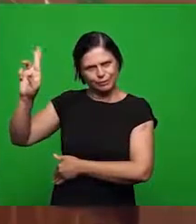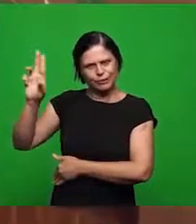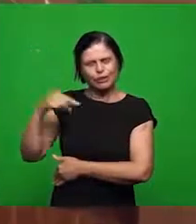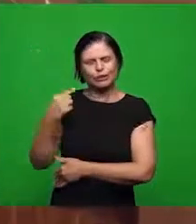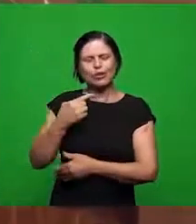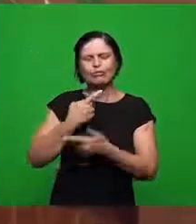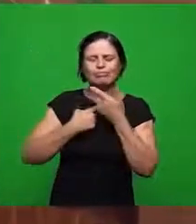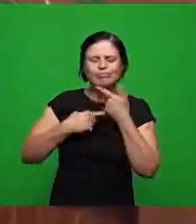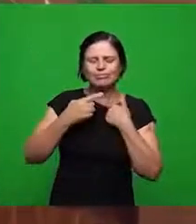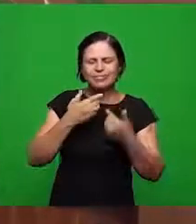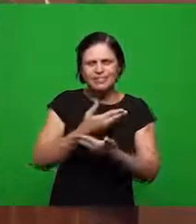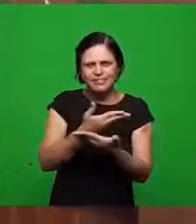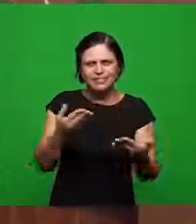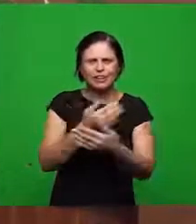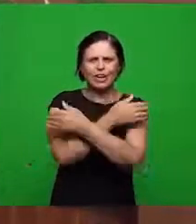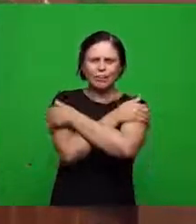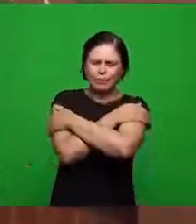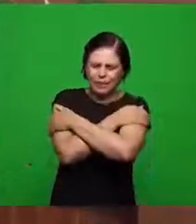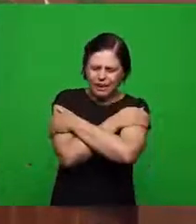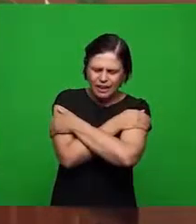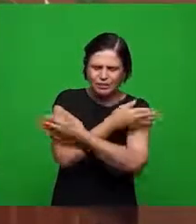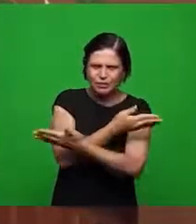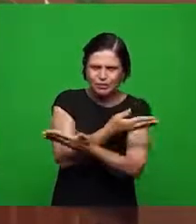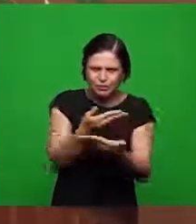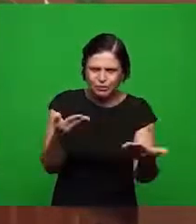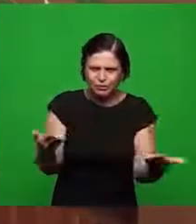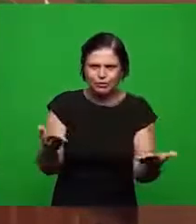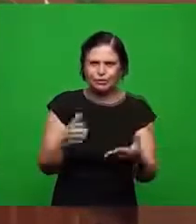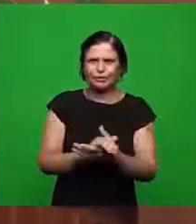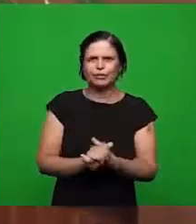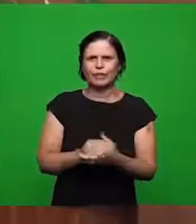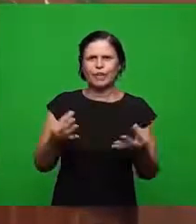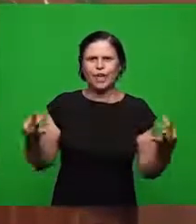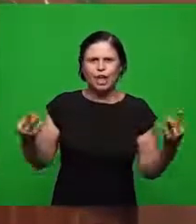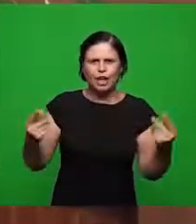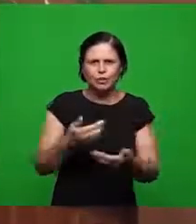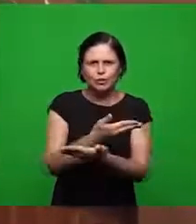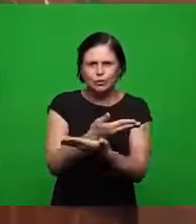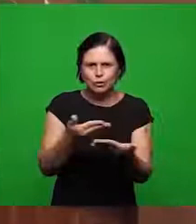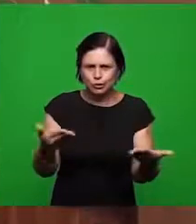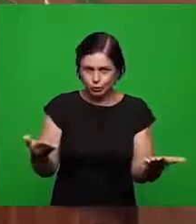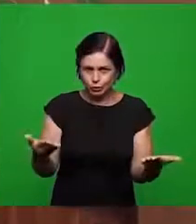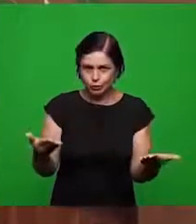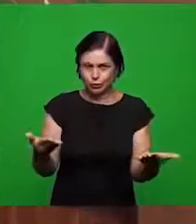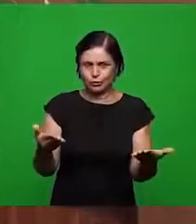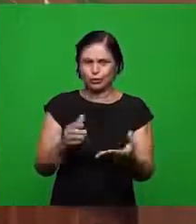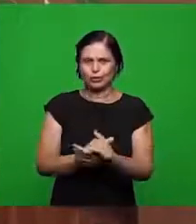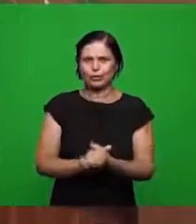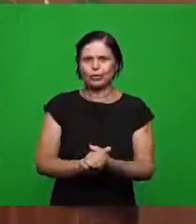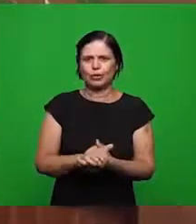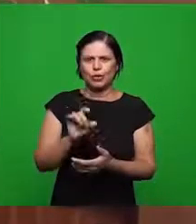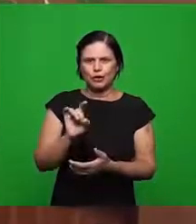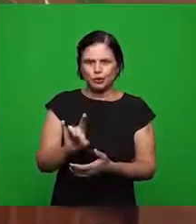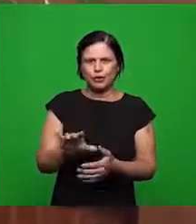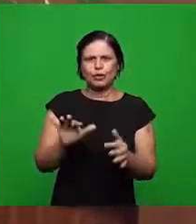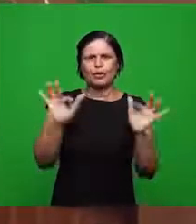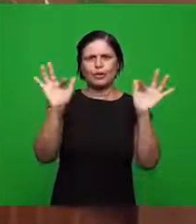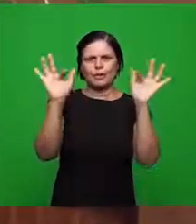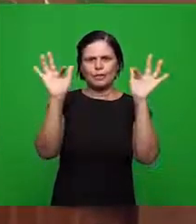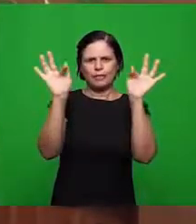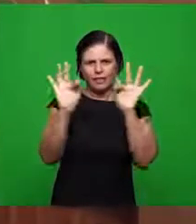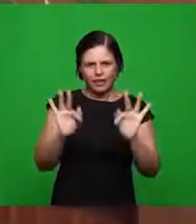desejo e o nosso abraço fraternal desejando a todos não somente esse dia um feliz